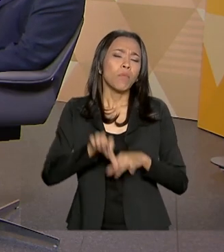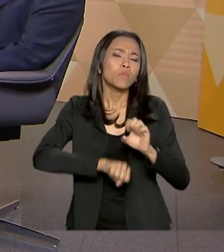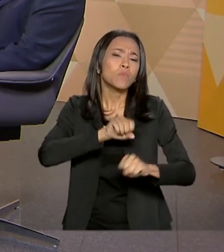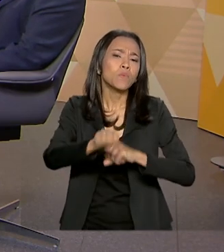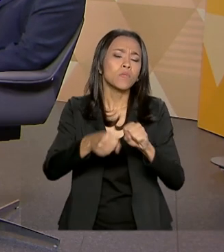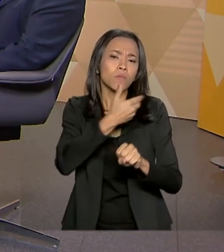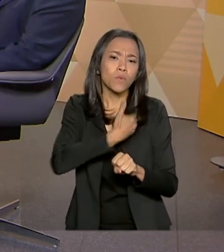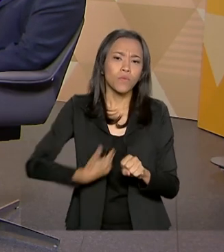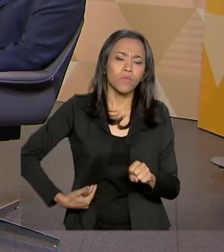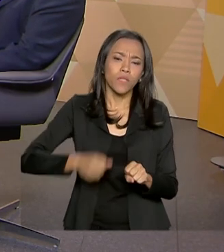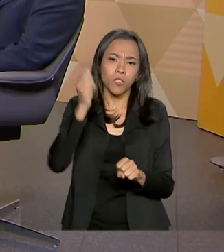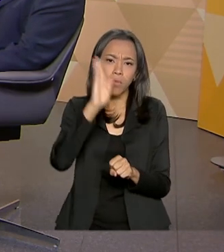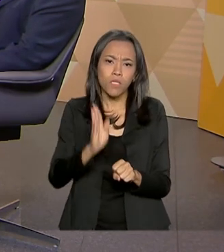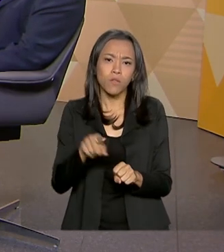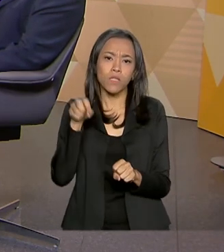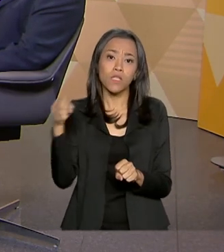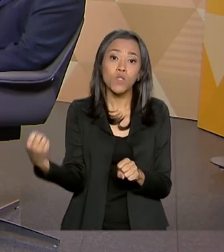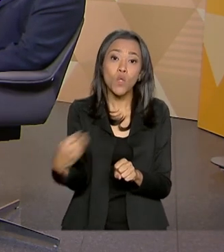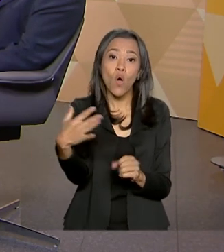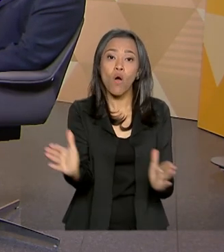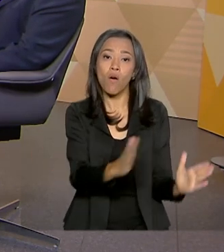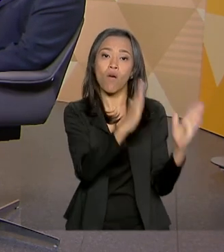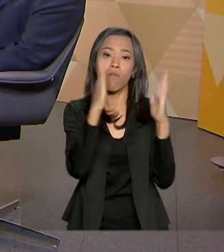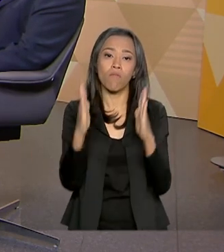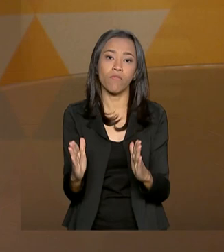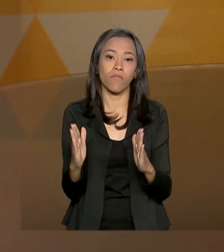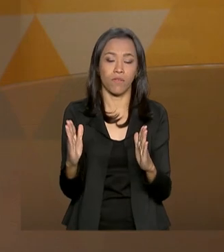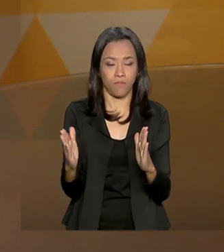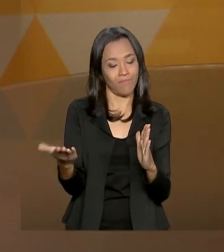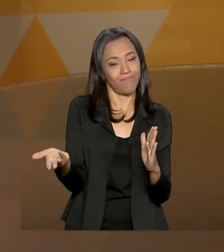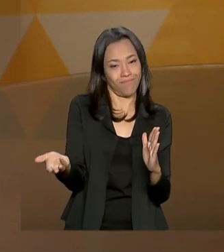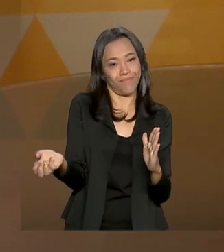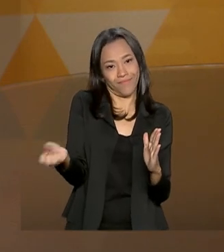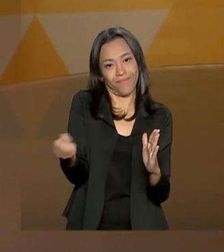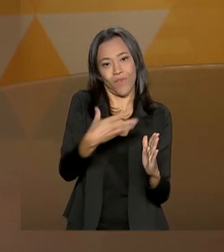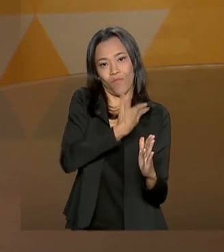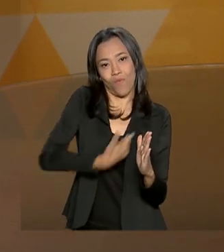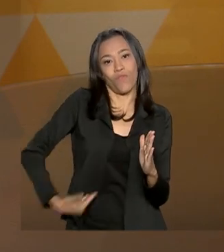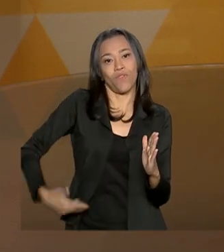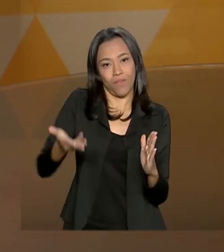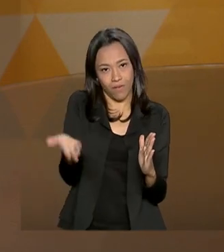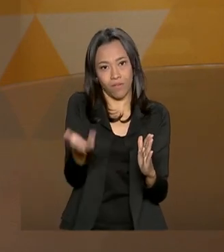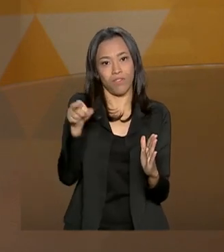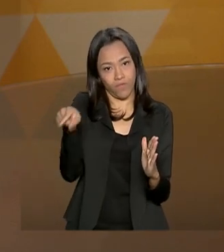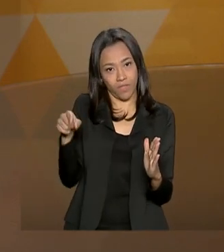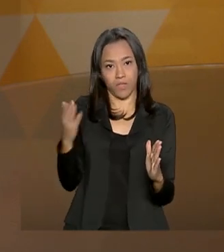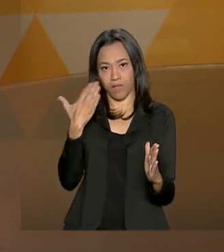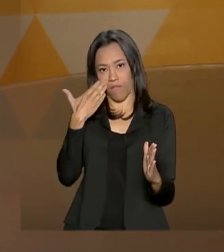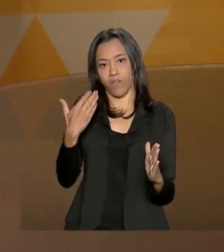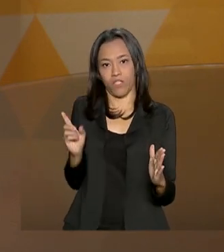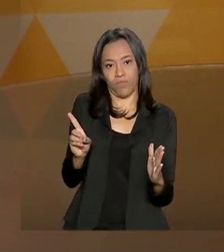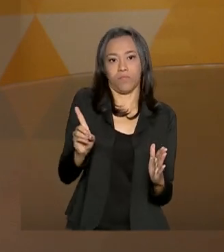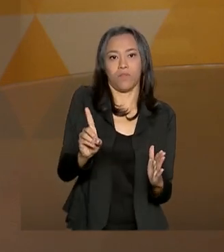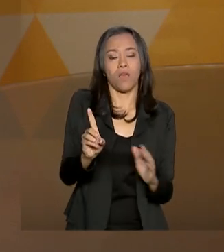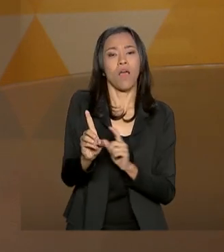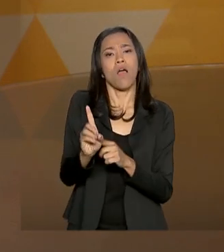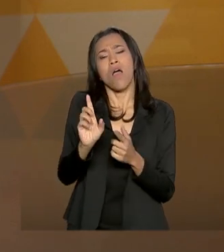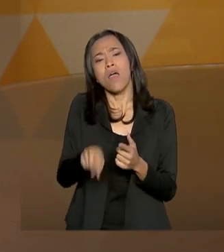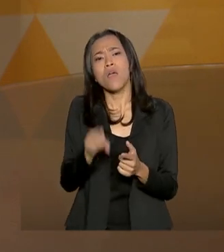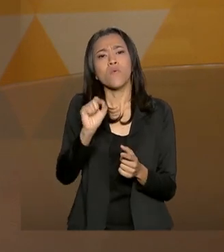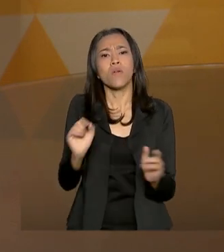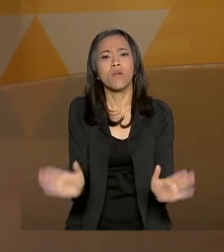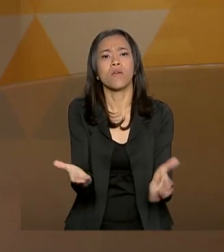nesta nova fase, com o presidente Jair Bolsonaro e com o senhor à frente do governo, é promover o crescimento